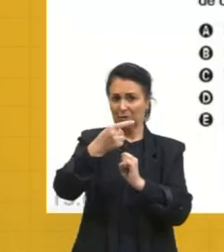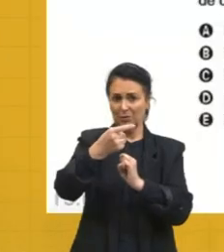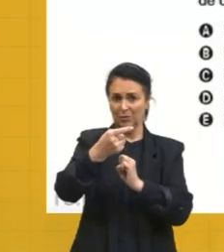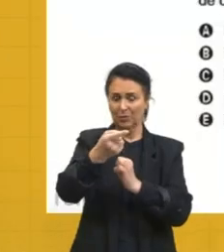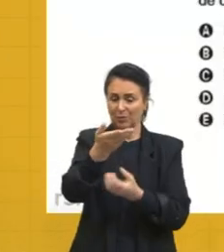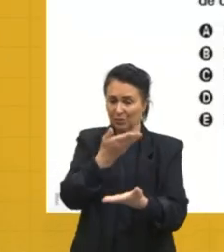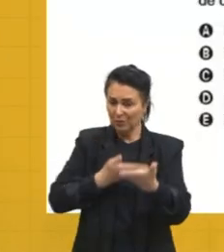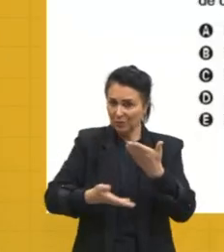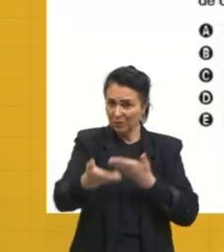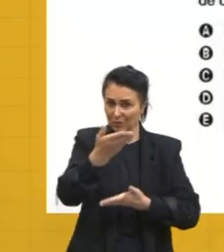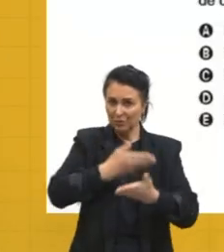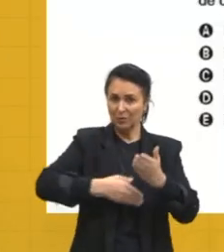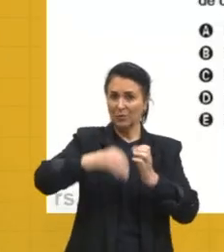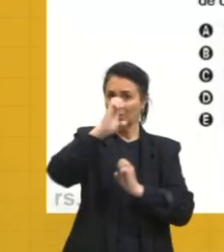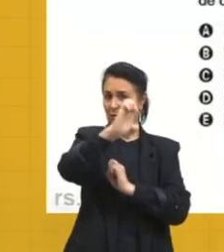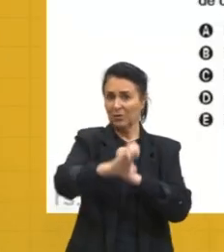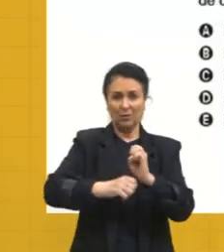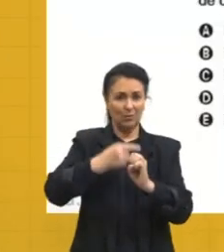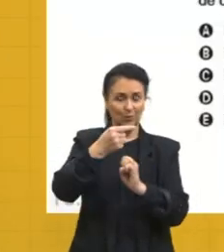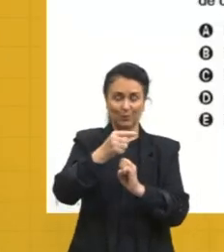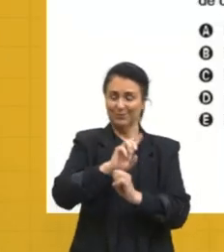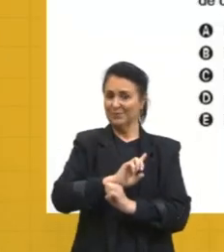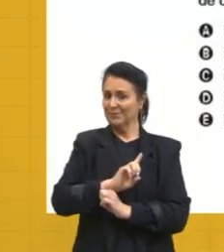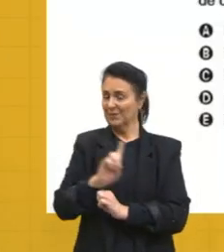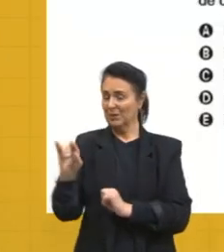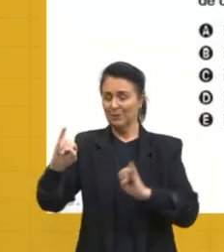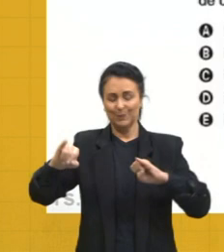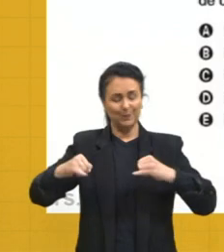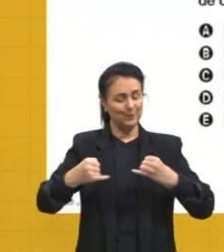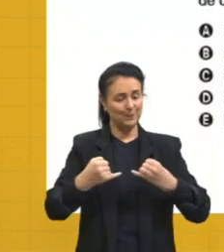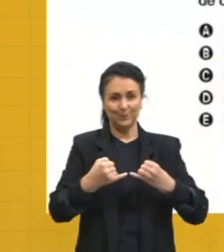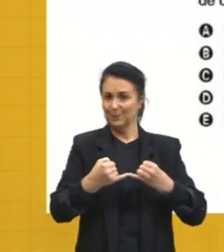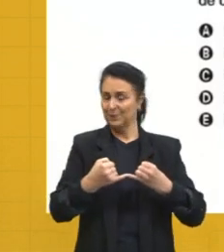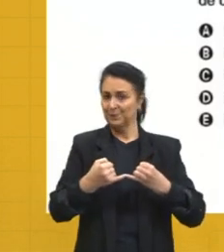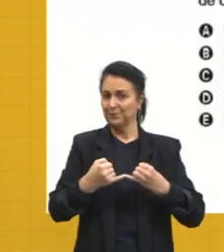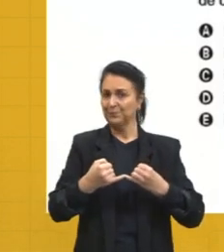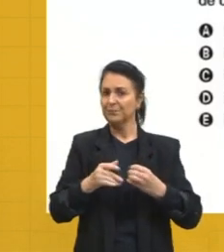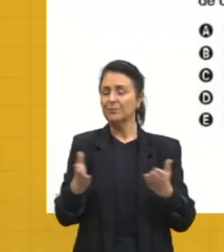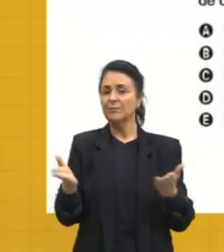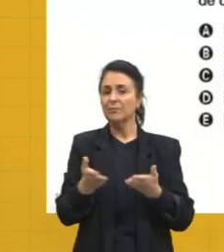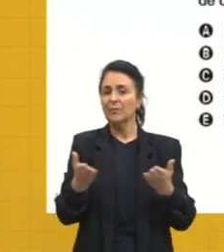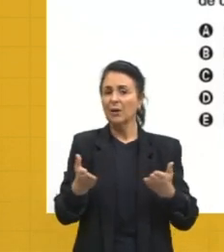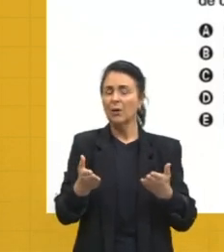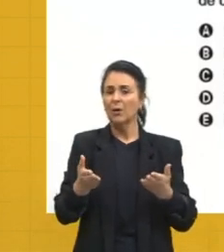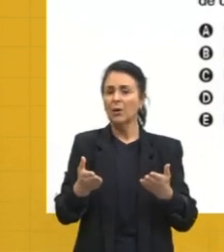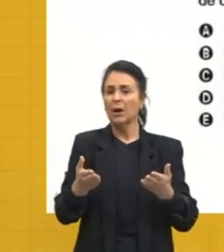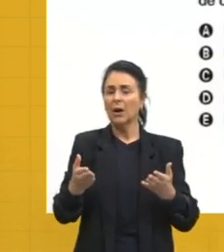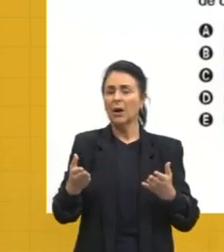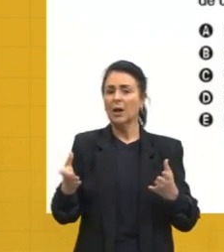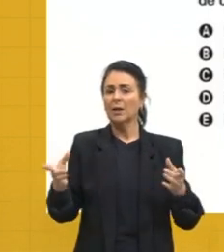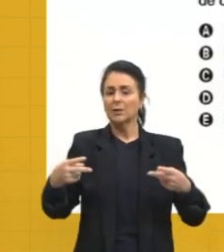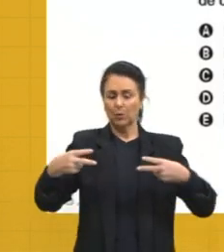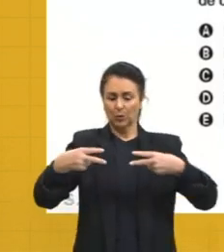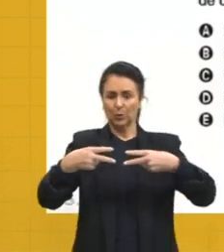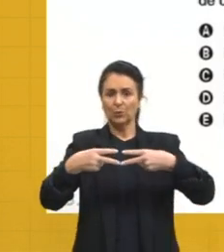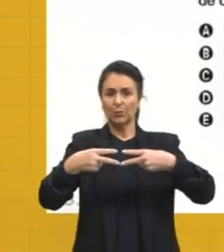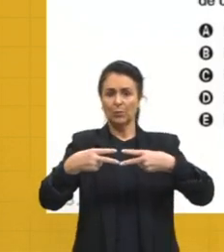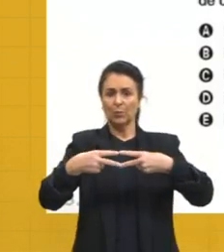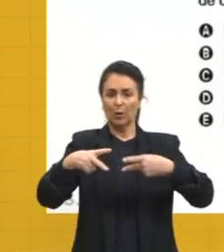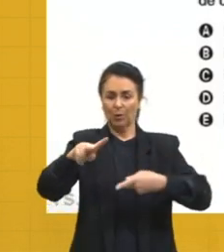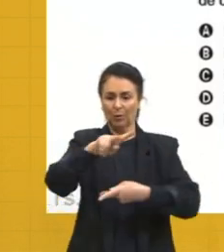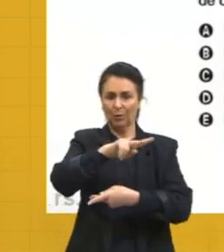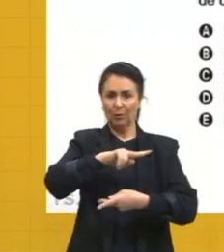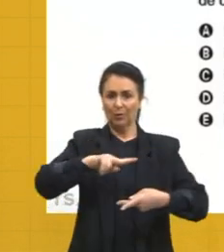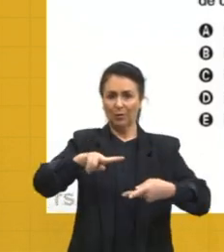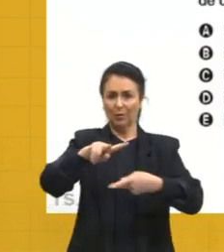elétrons, não, né? Não há troca. Então, não são ligações iônicas. São ligações dipolo e dipolo? Essas ligações, elas